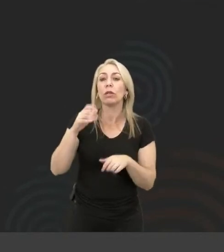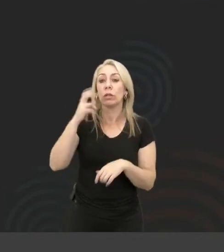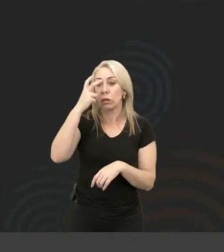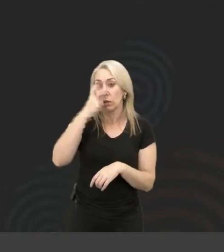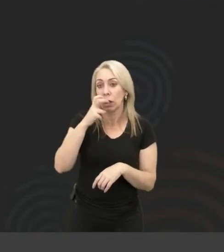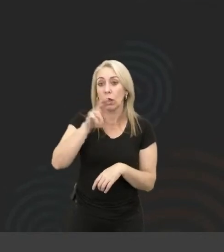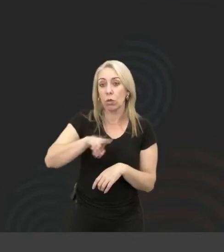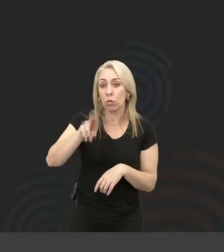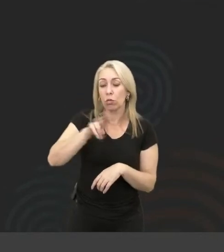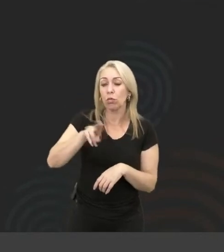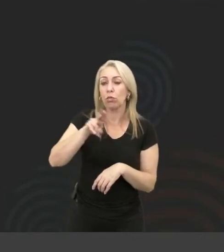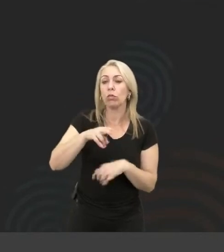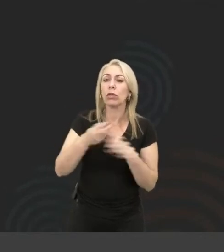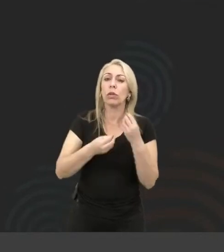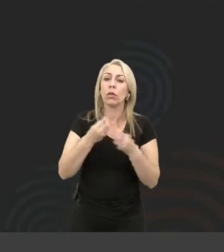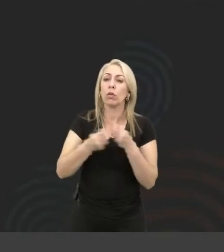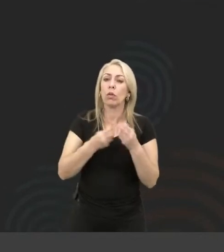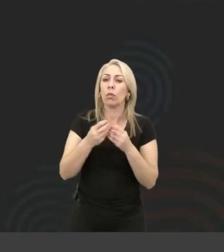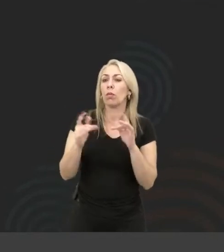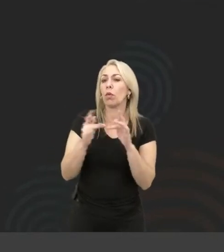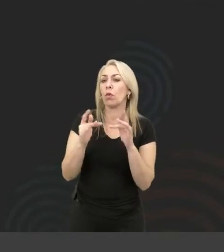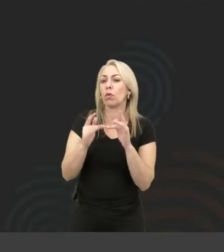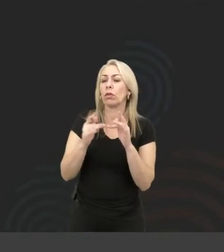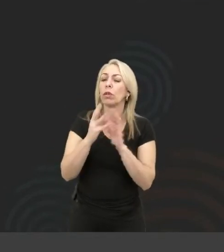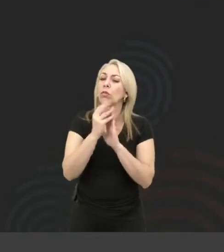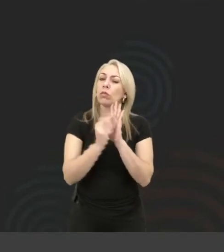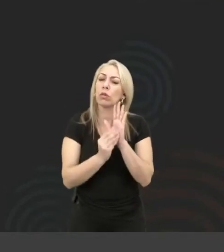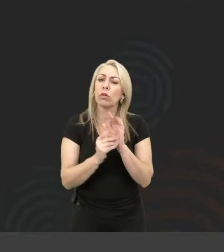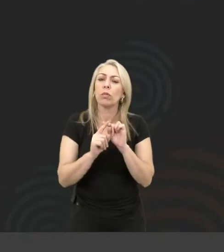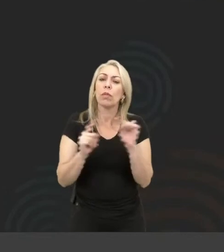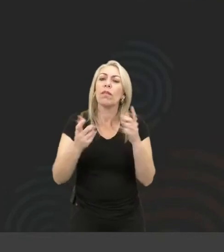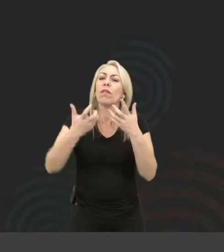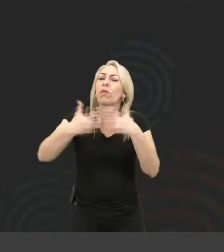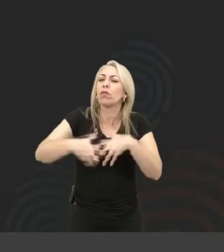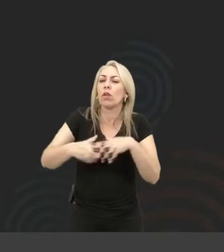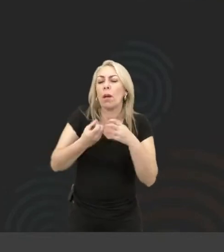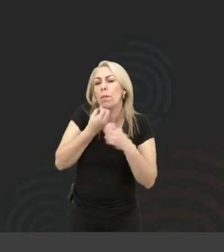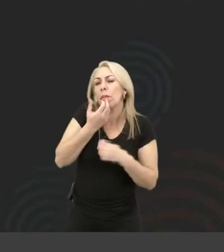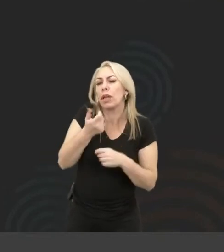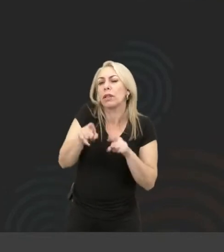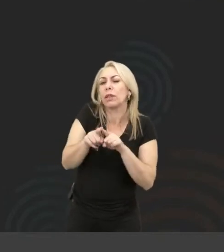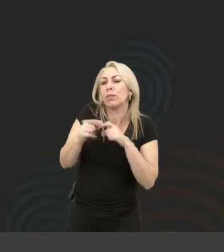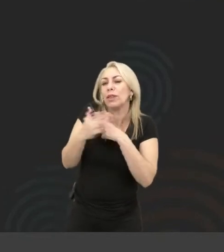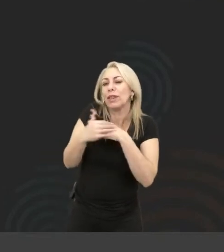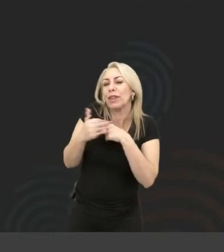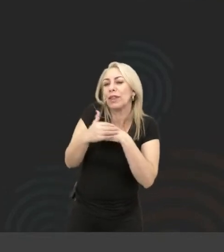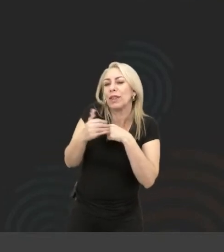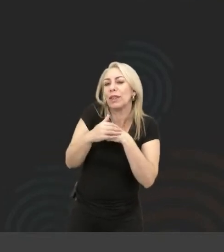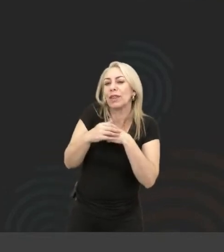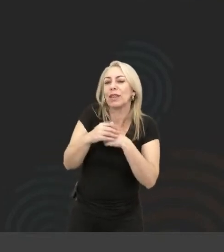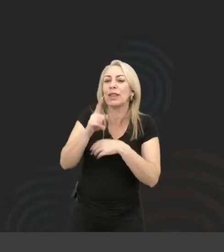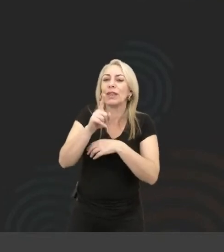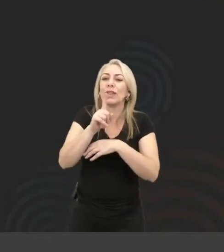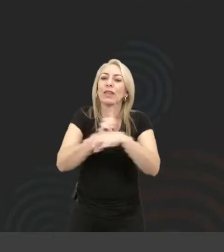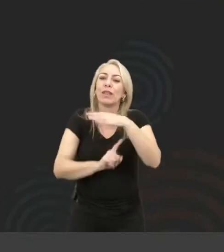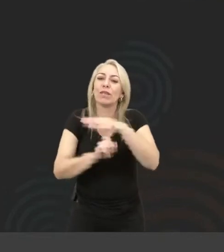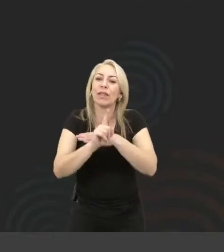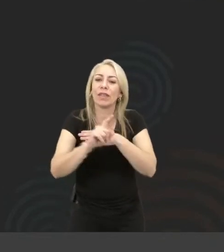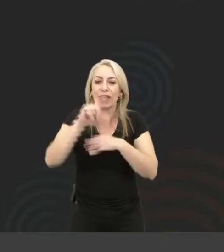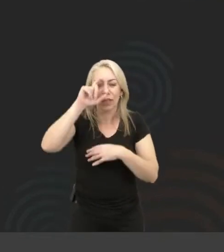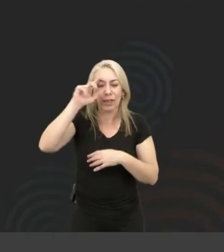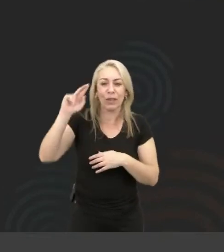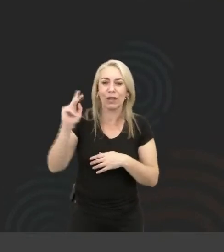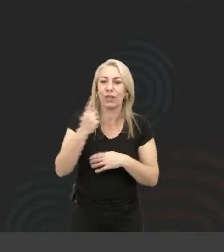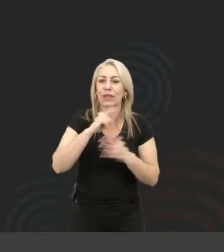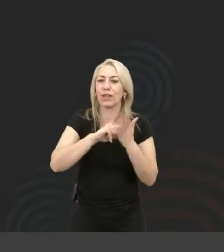o braille como forma de contato com o conteúdo. Vai funcionar muito bem com o nosso querido Hugo, o avatar da rede talk. Vai